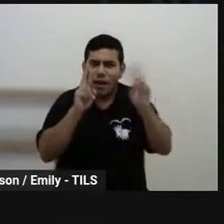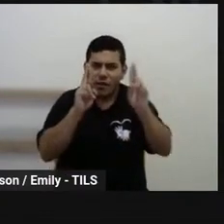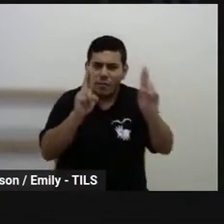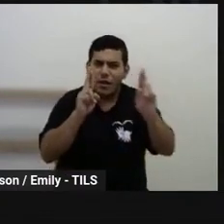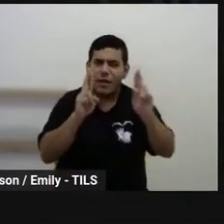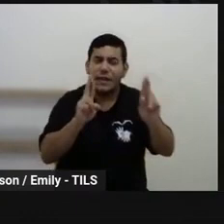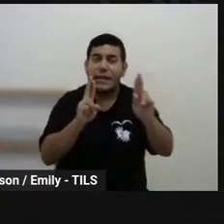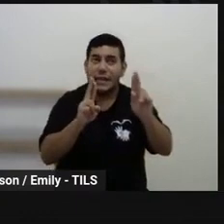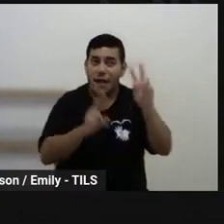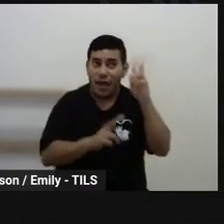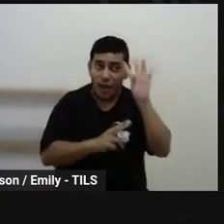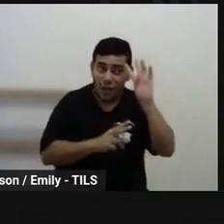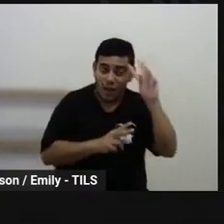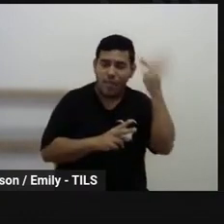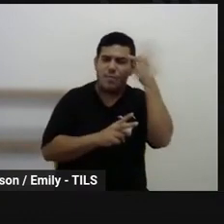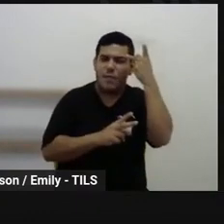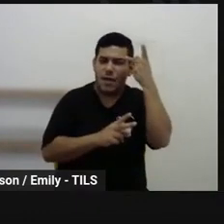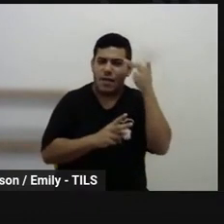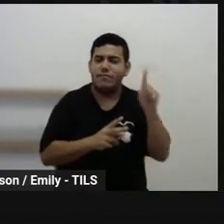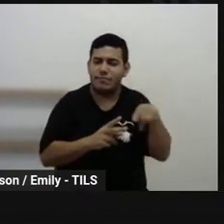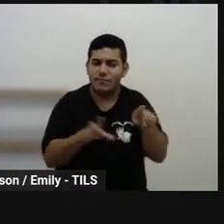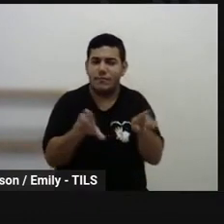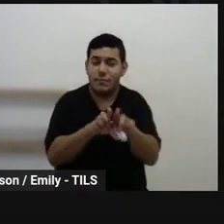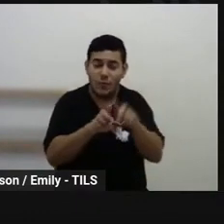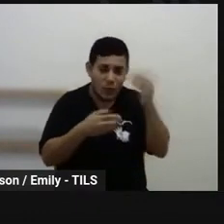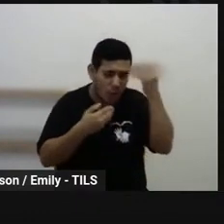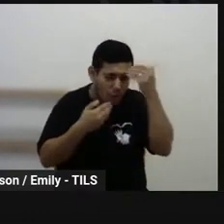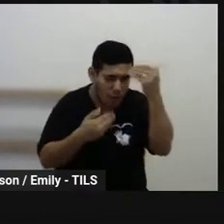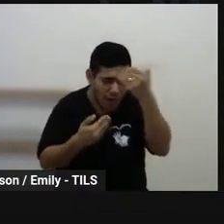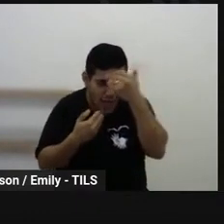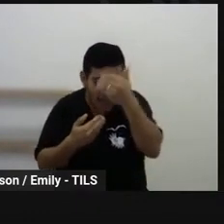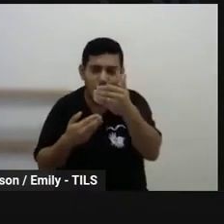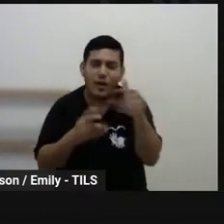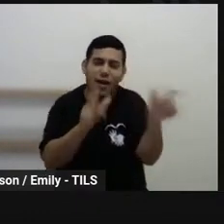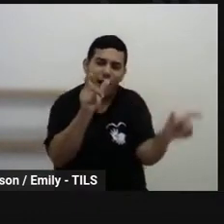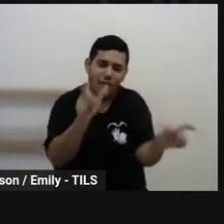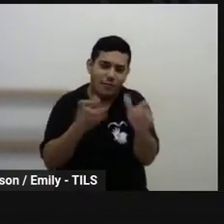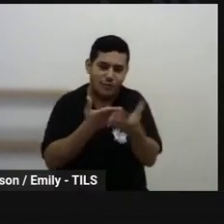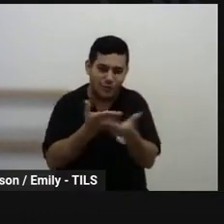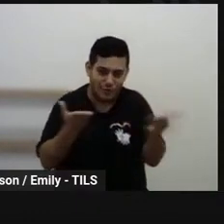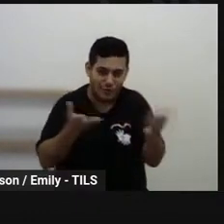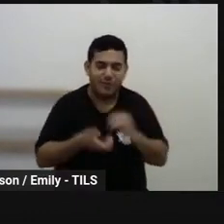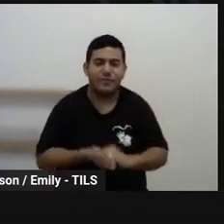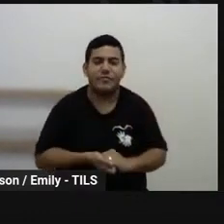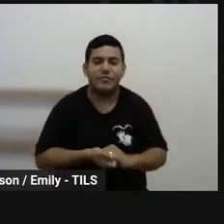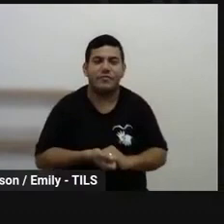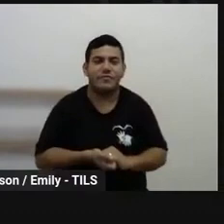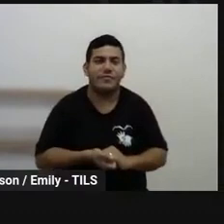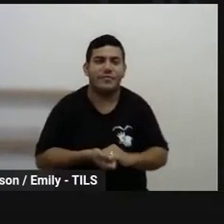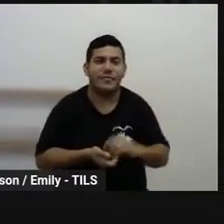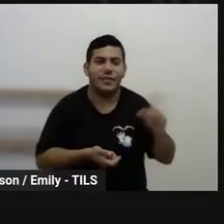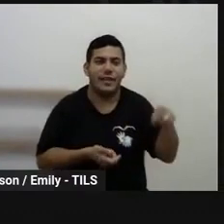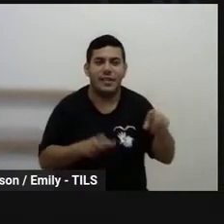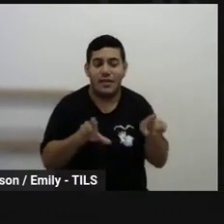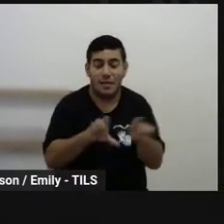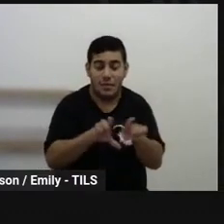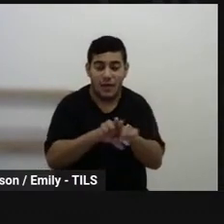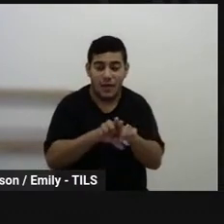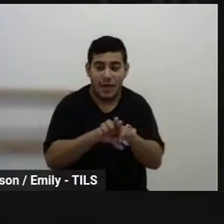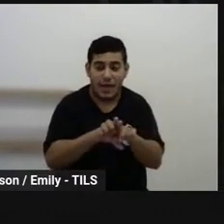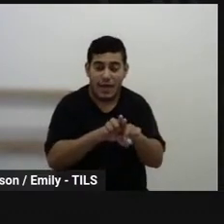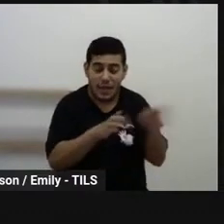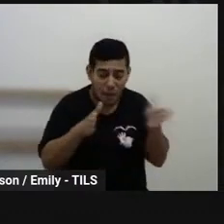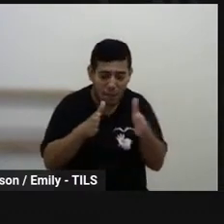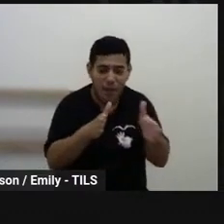história. Muito obrigado, muito obrigada a todos por estarem aqui conosco e que a caminhada